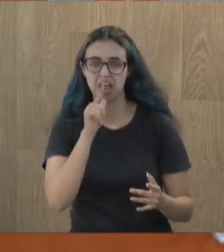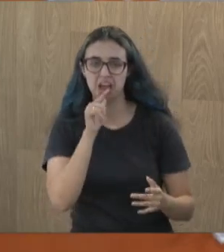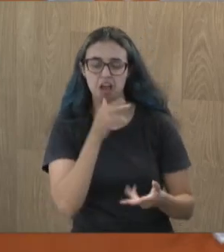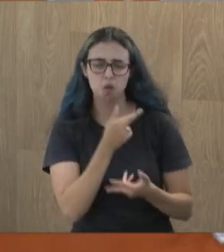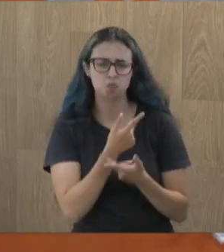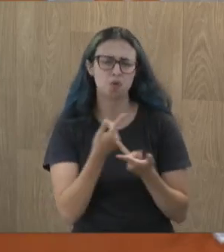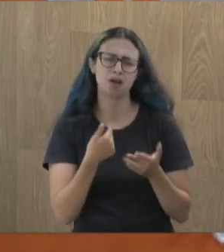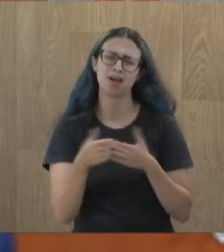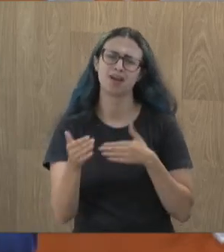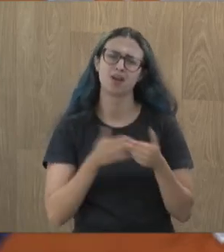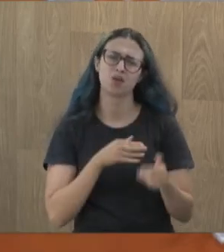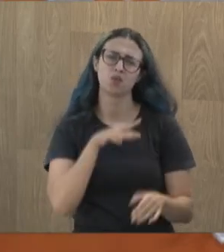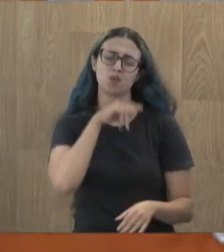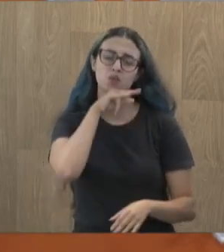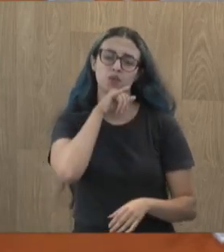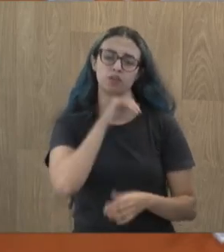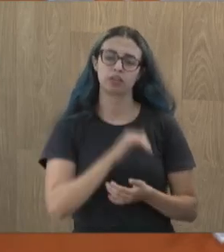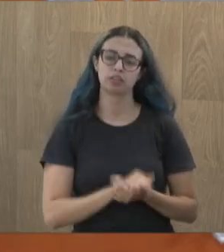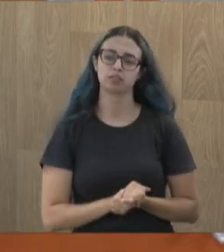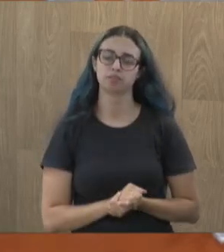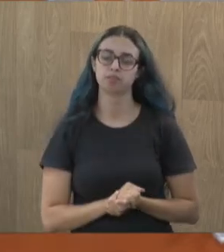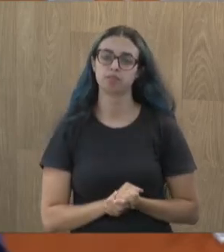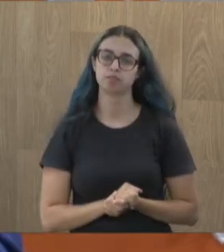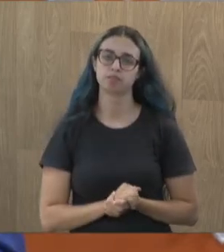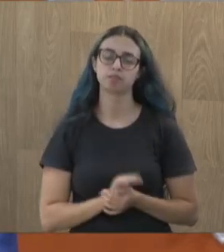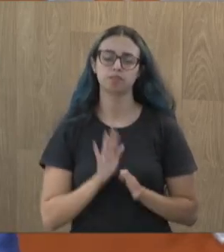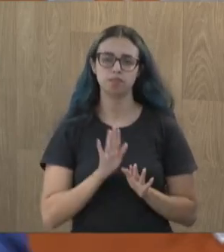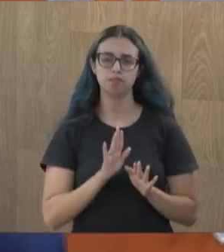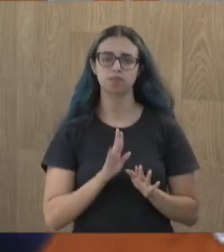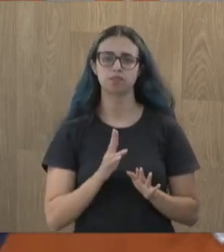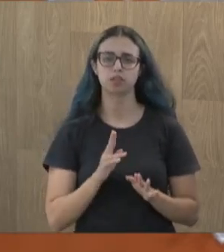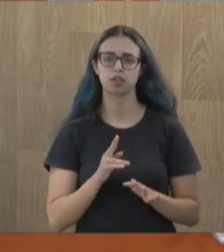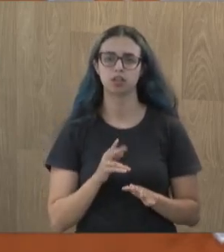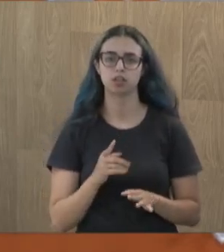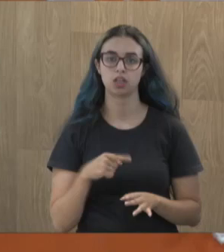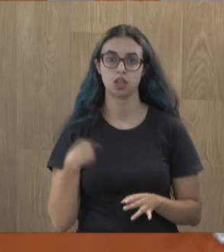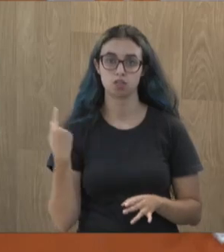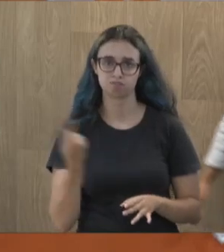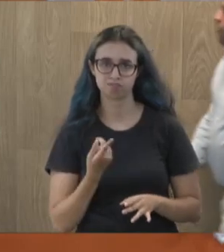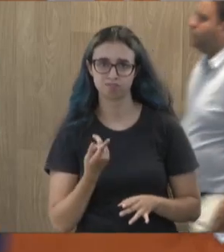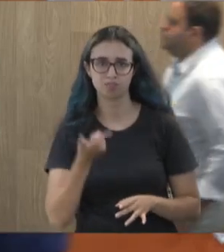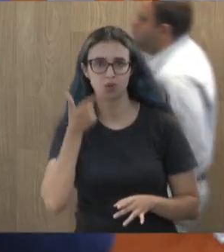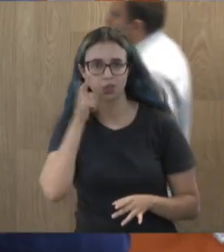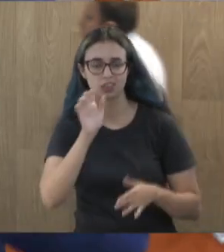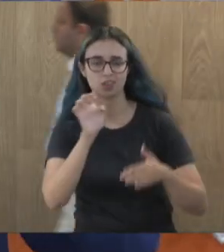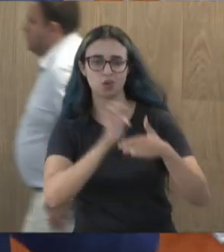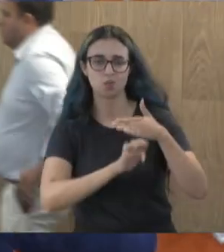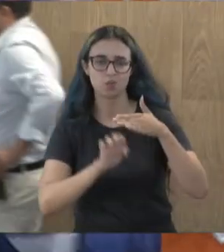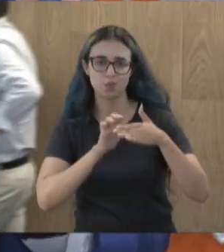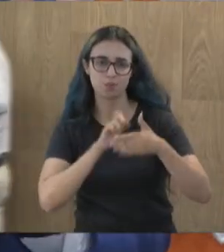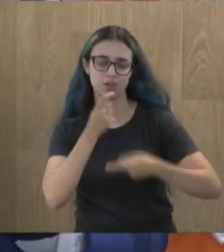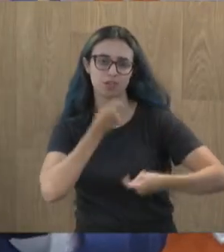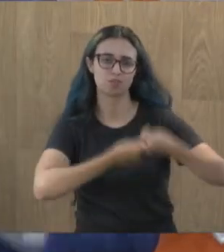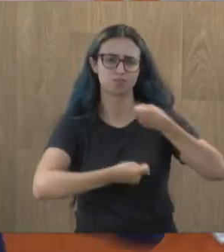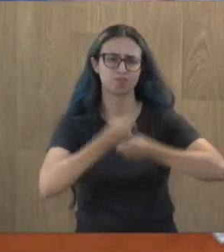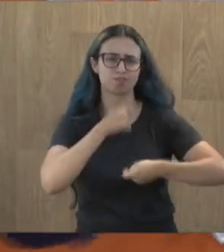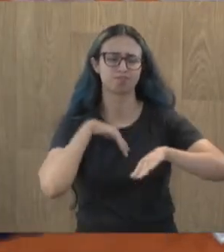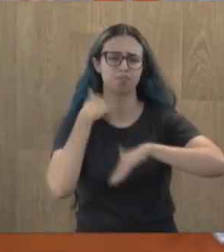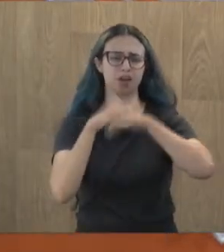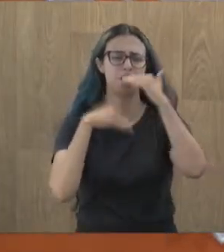isso. Mas se a gente traz uma empresa para gerar renda, opa, isso aí já não pode ser dito.